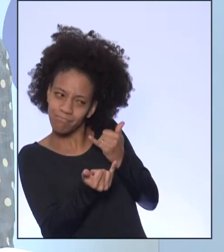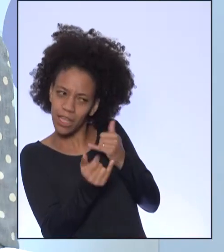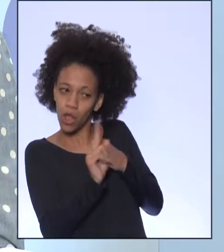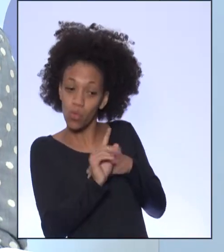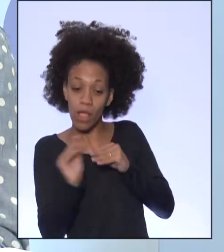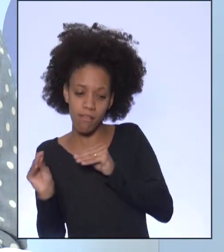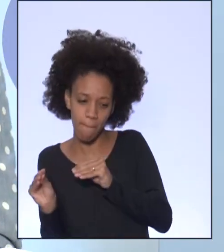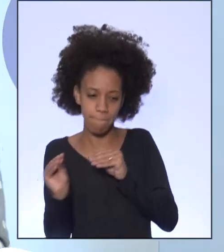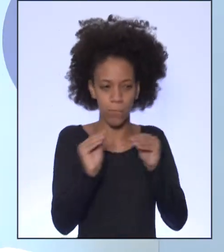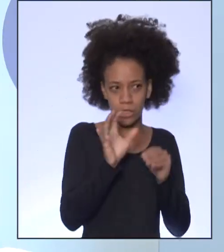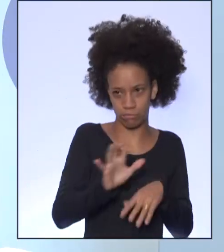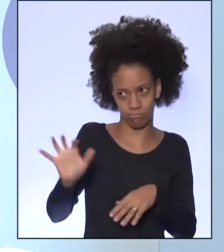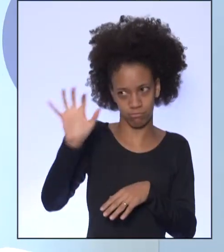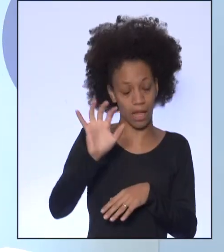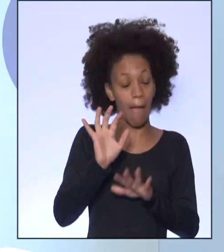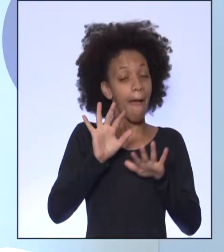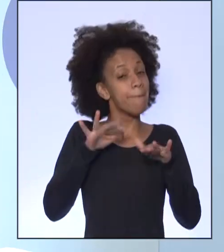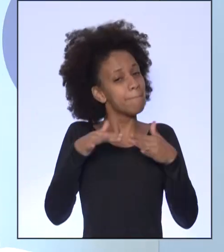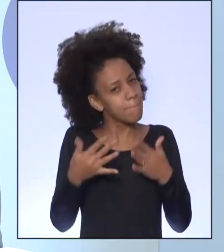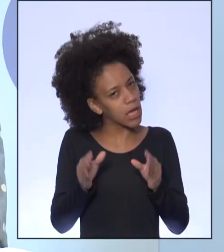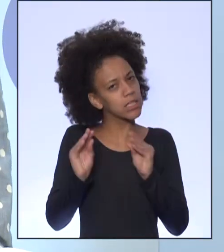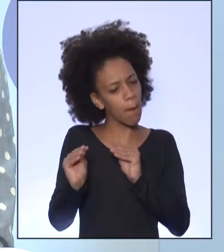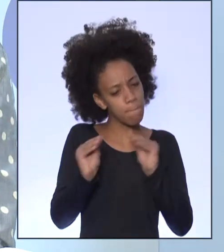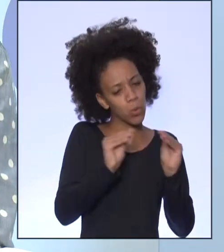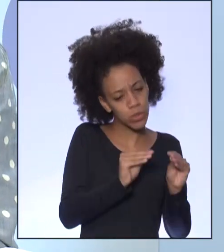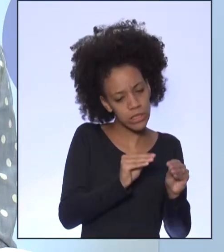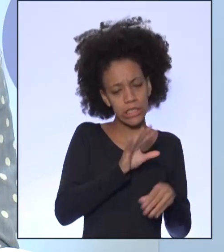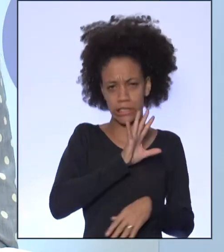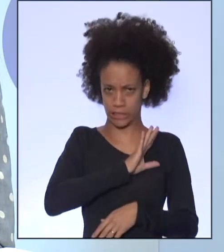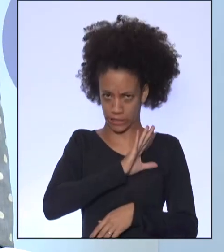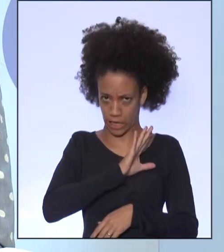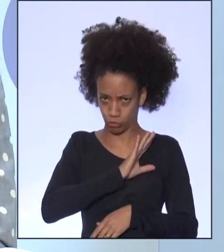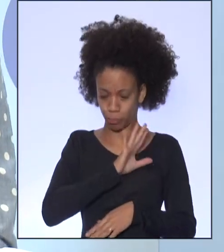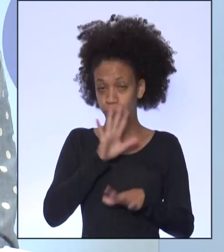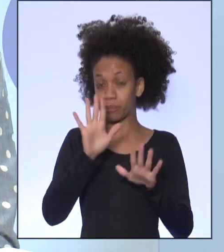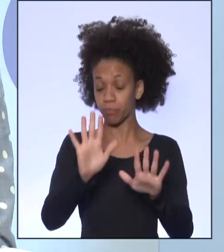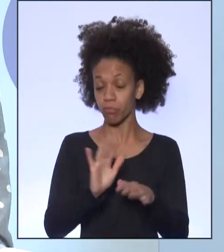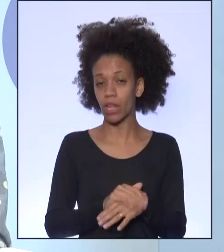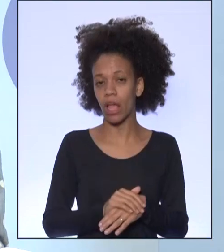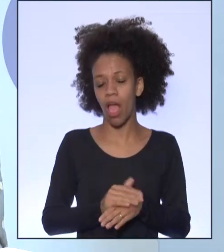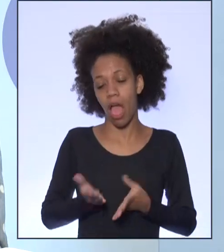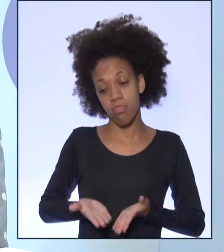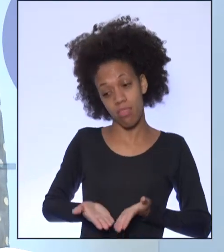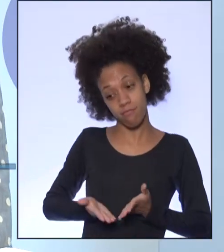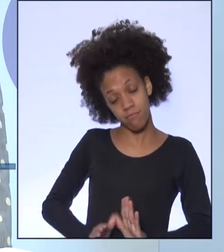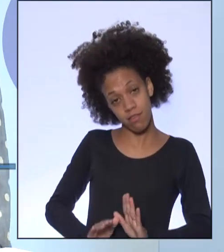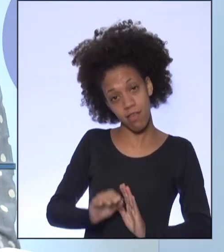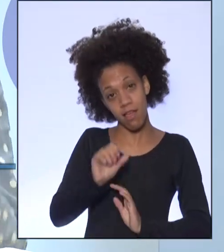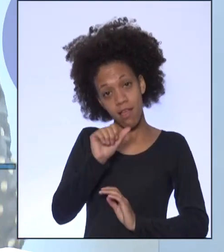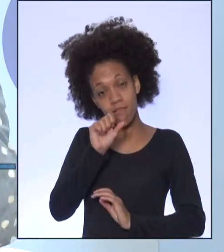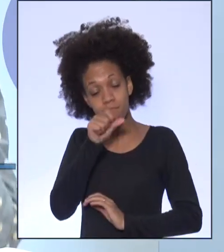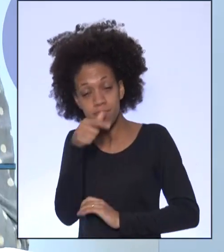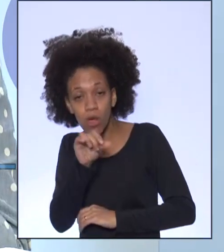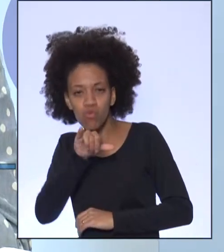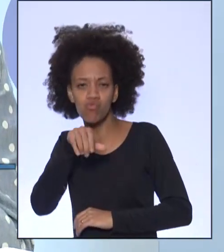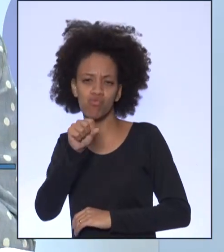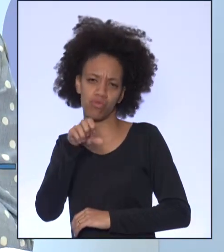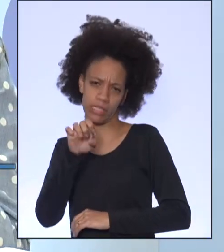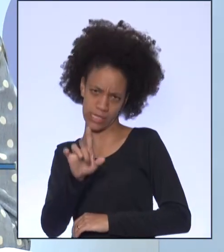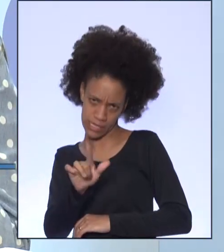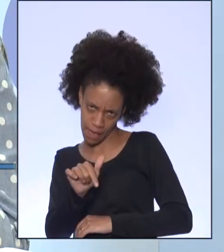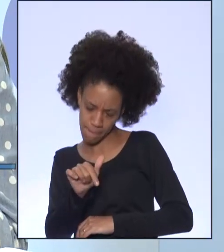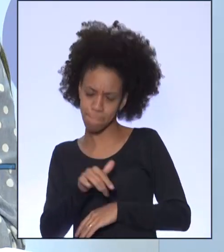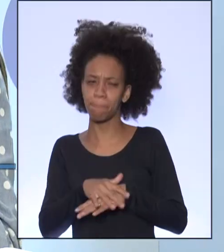estados, mas eu tenho mudanças de cidade. Eu sou nascida em São José dos Campos, interior de São Paulo. Morei minha vida inteira